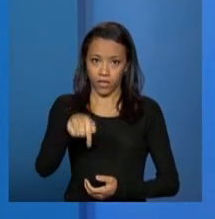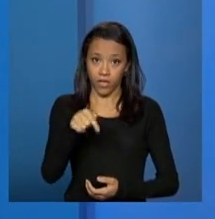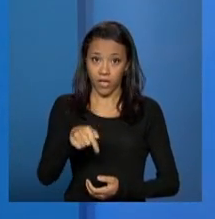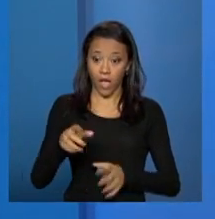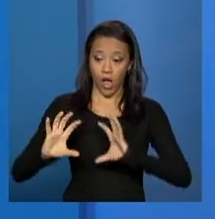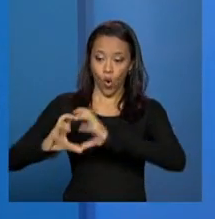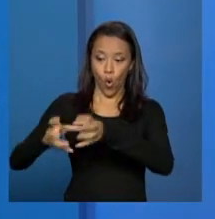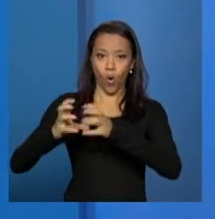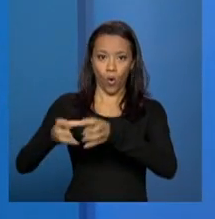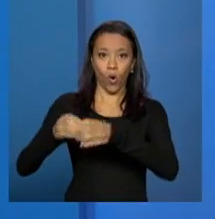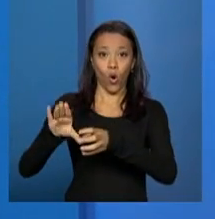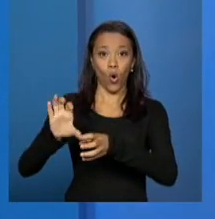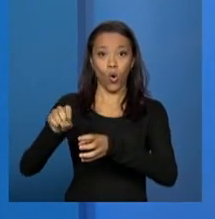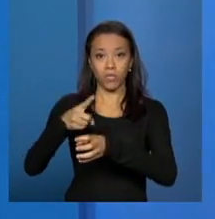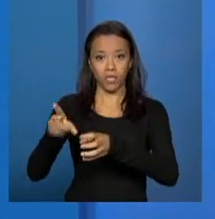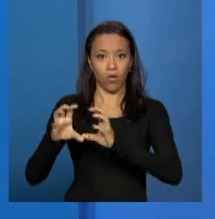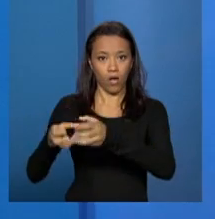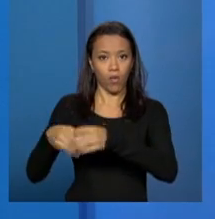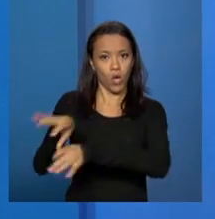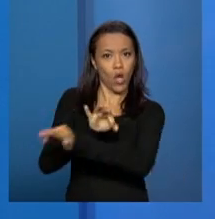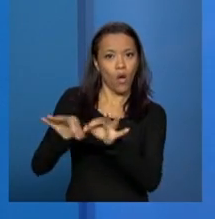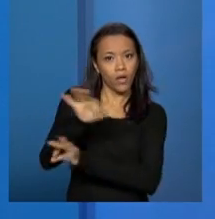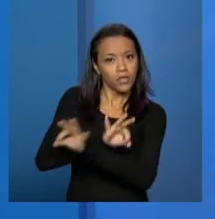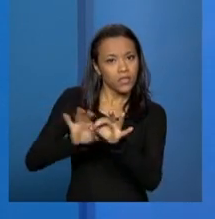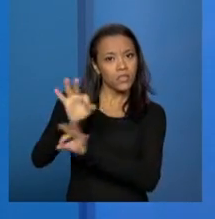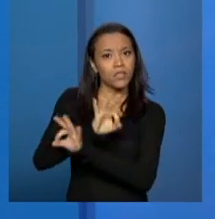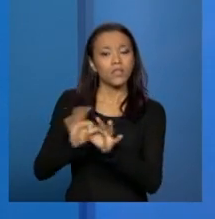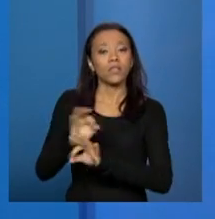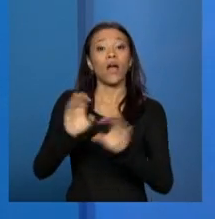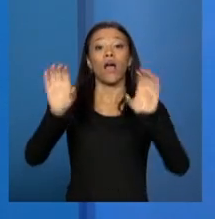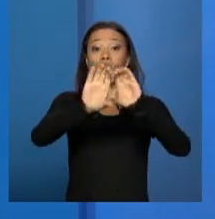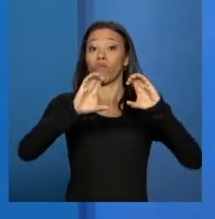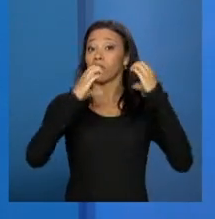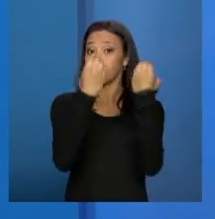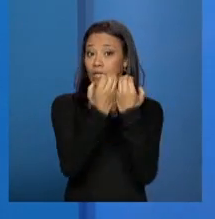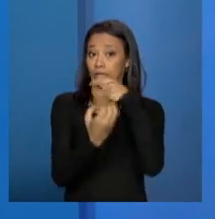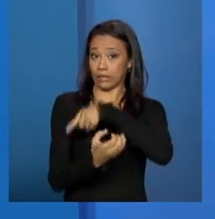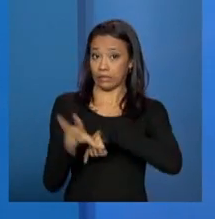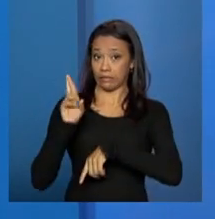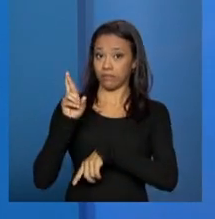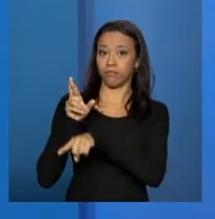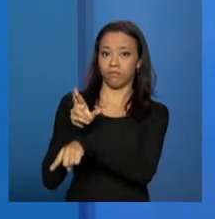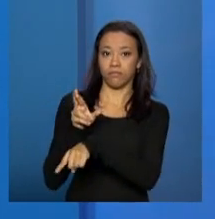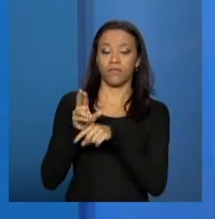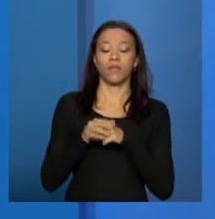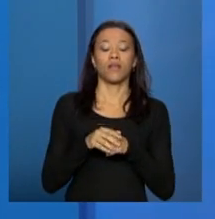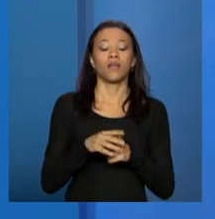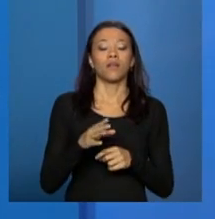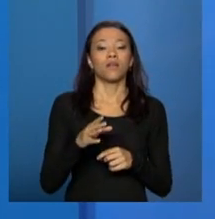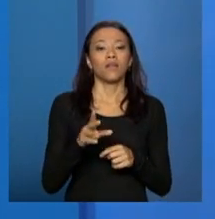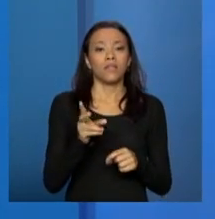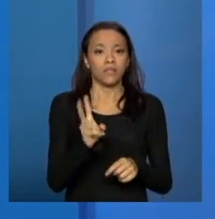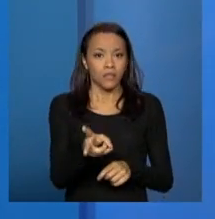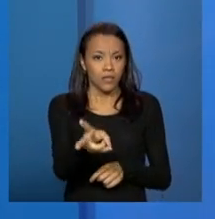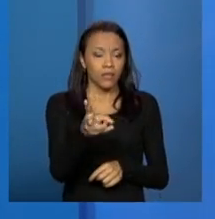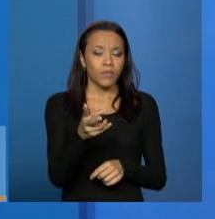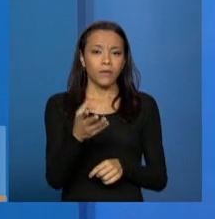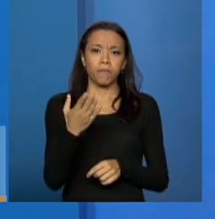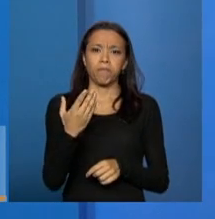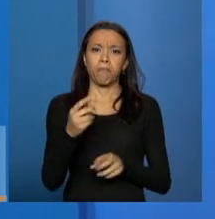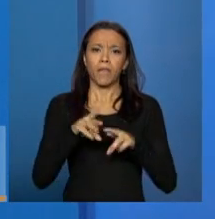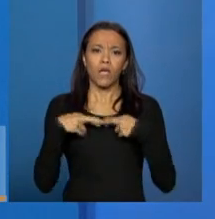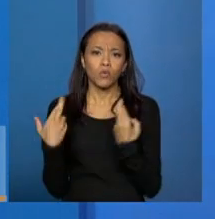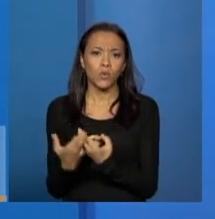tem trabalhado desde fevereiro e à medida que nossas produções devidamente apreciadas nas